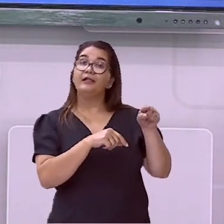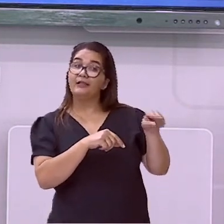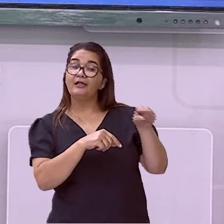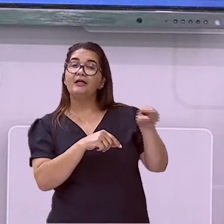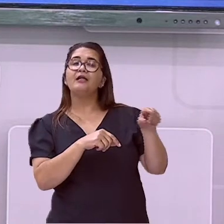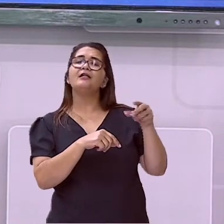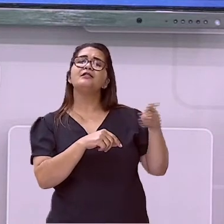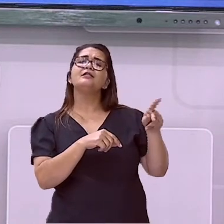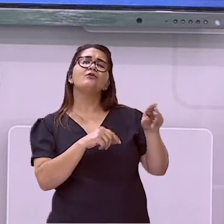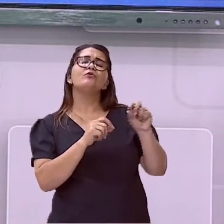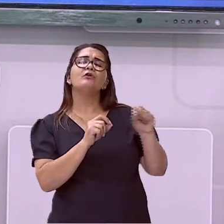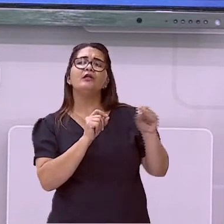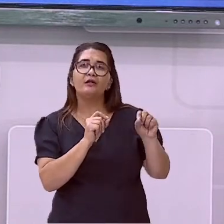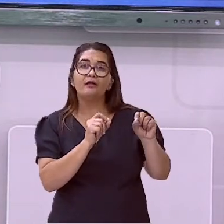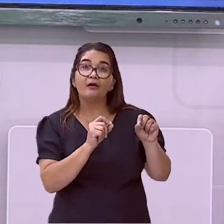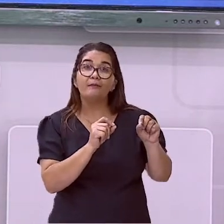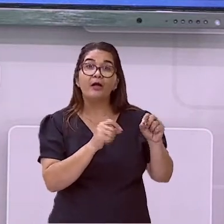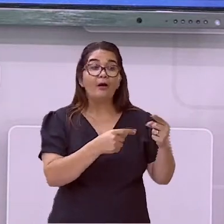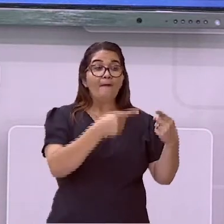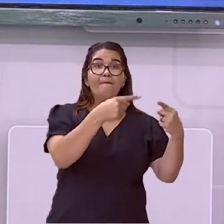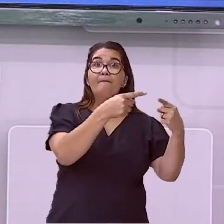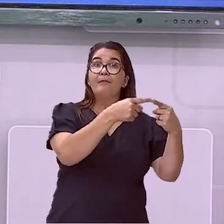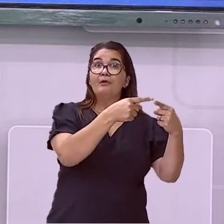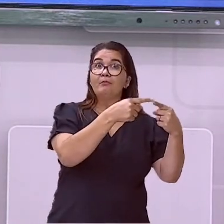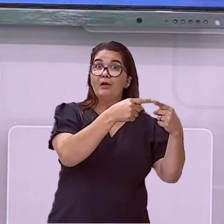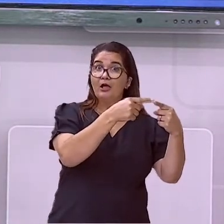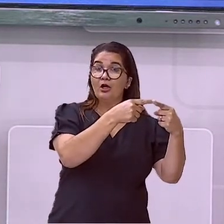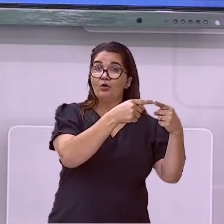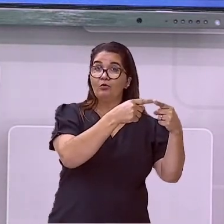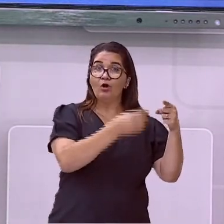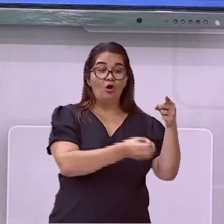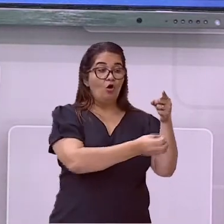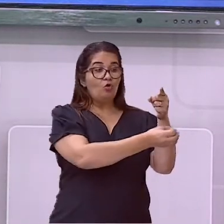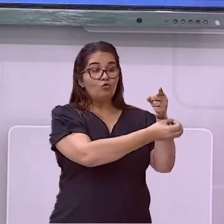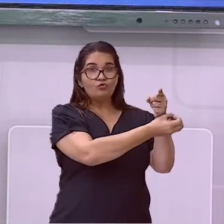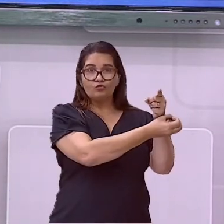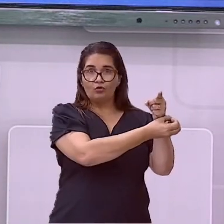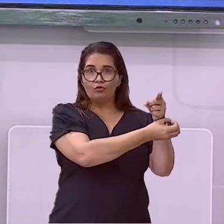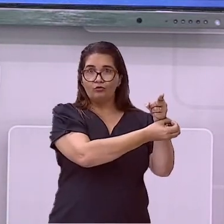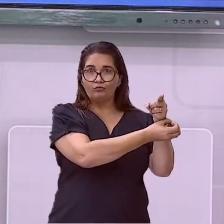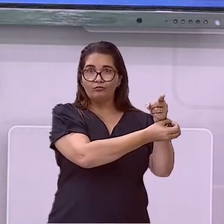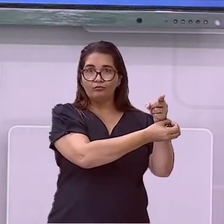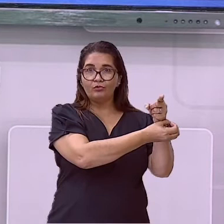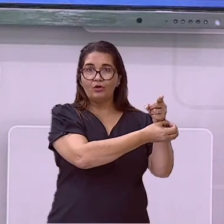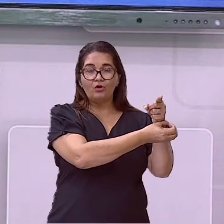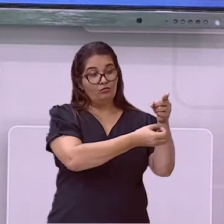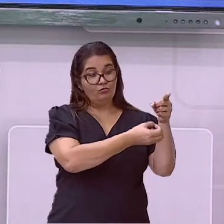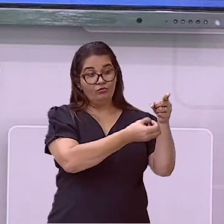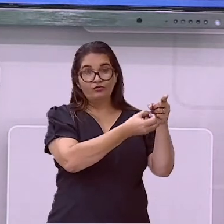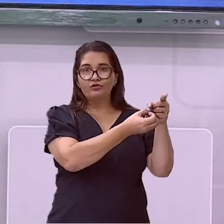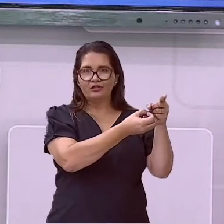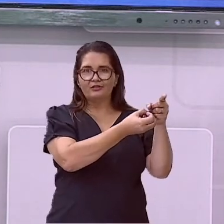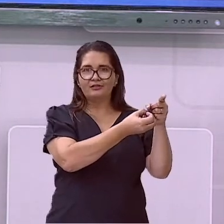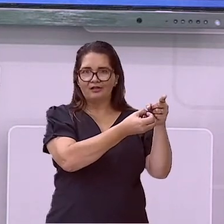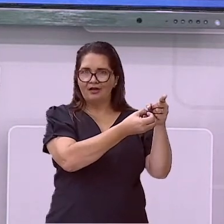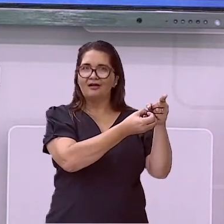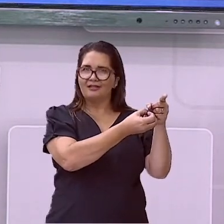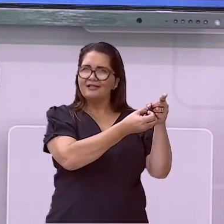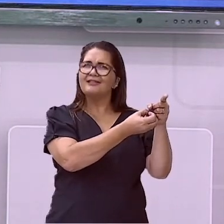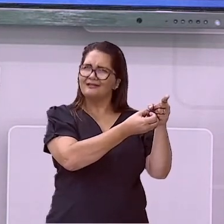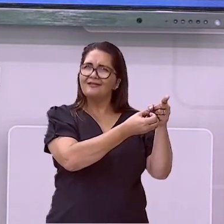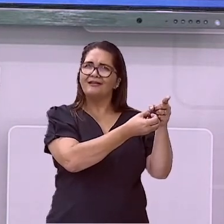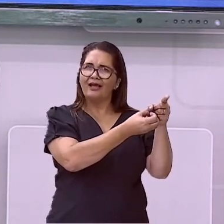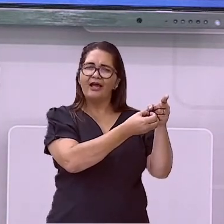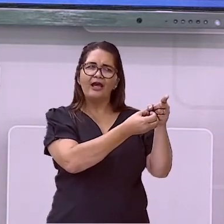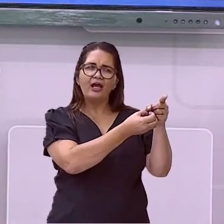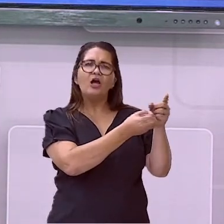Então, primeiro, os órgãos genitais já vão estar amadurecidos, fazendo com que este indivíduo se